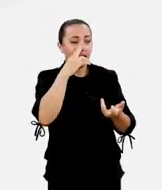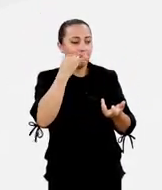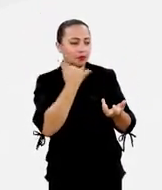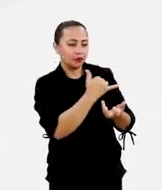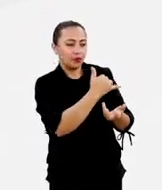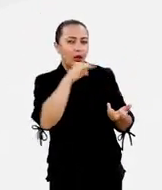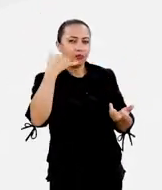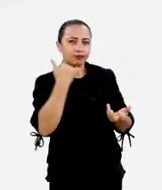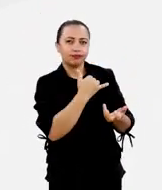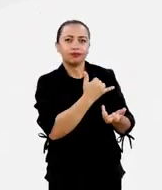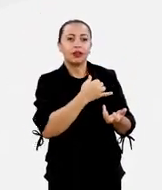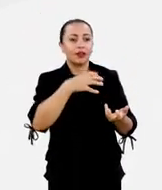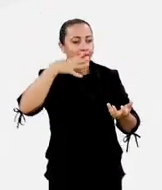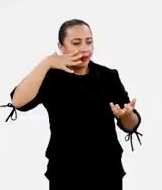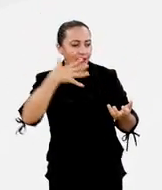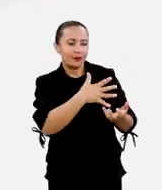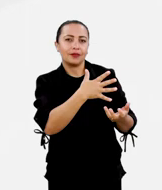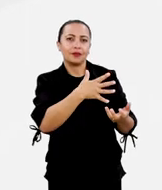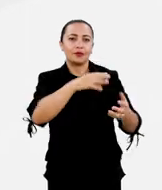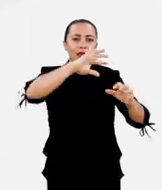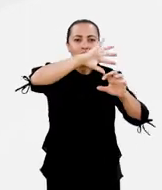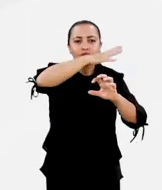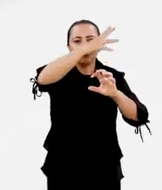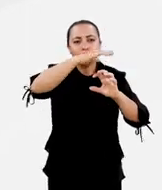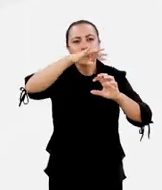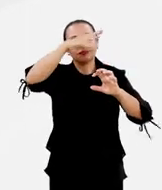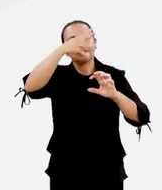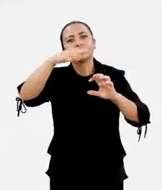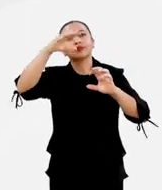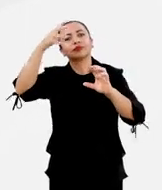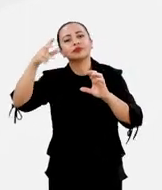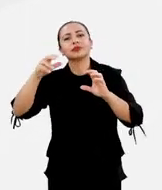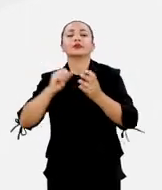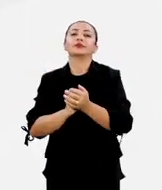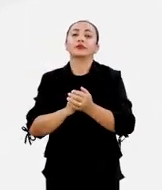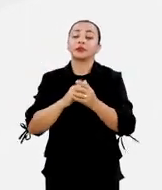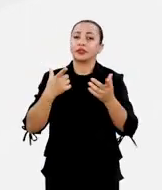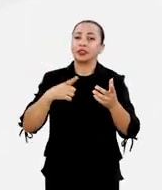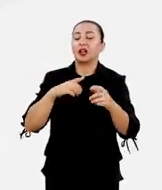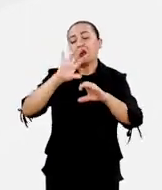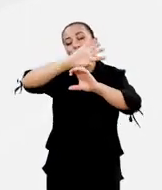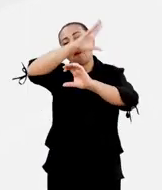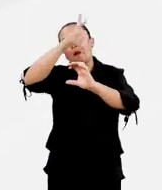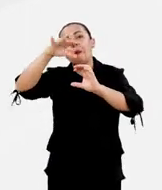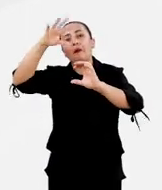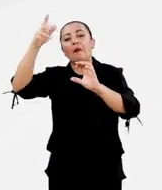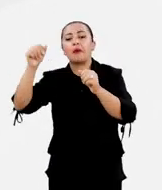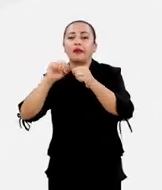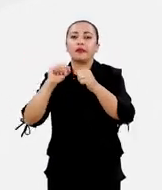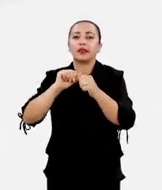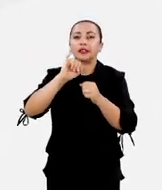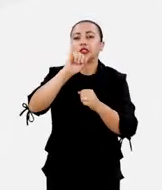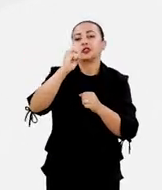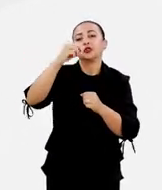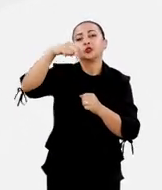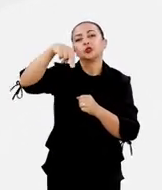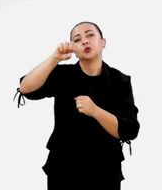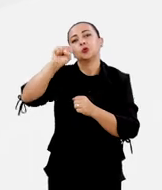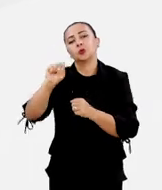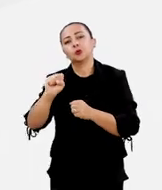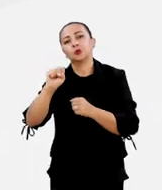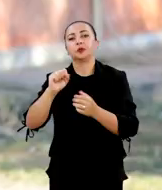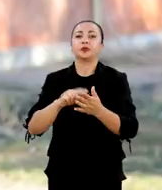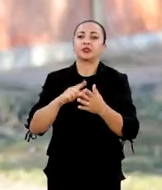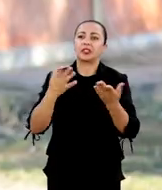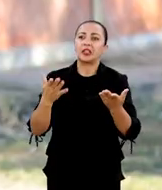energia eletromagnética interfere nesse plasma ionosférico. Um plasma é constituído de